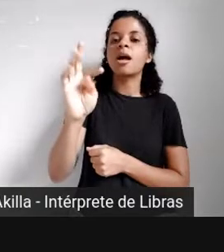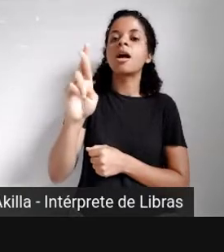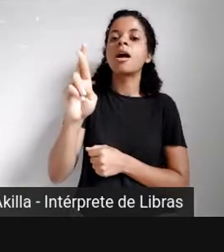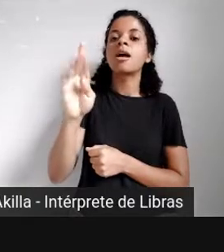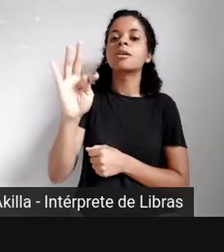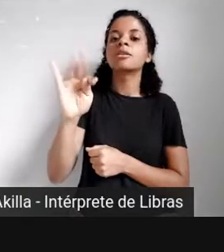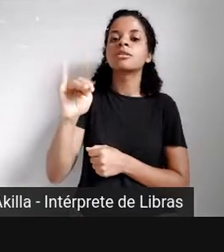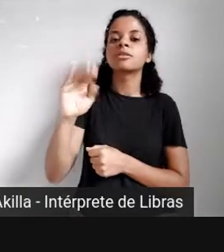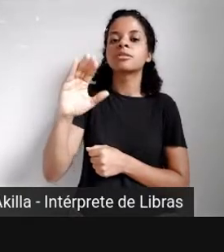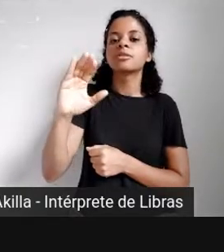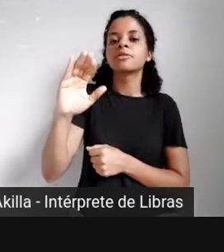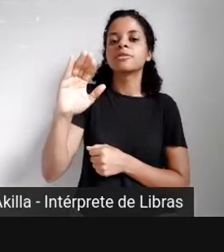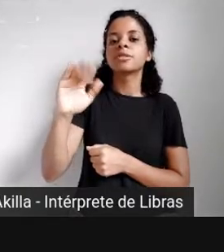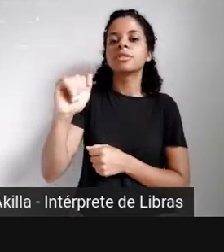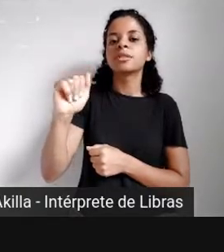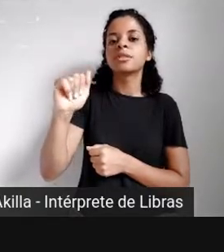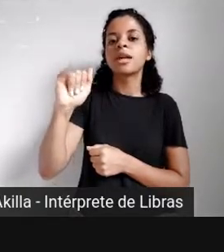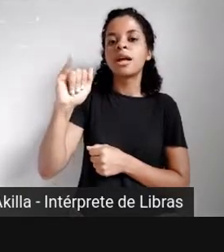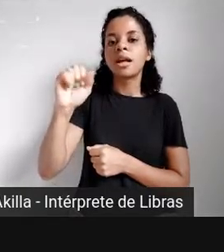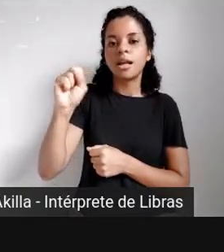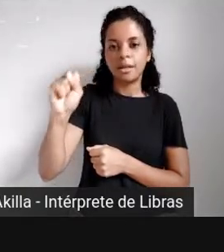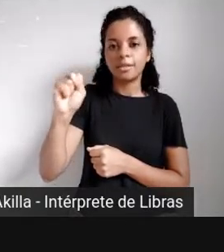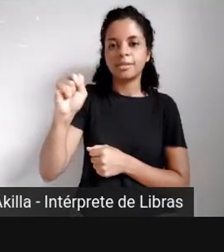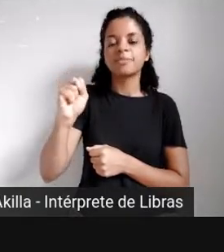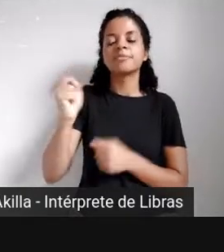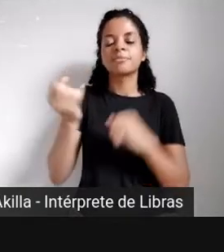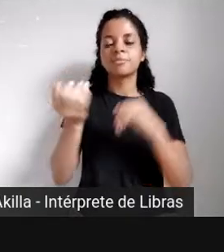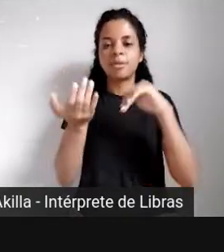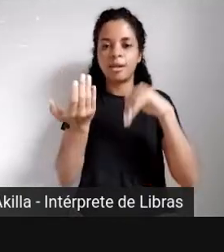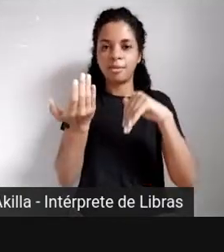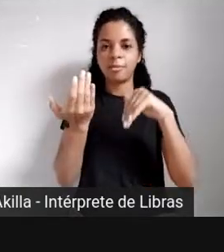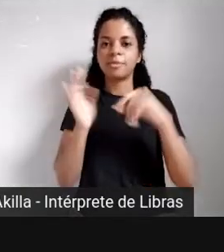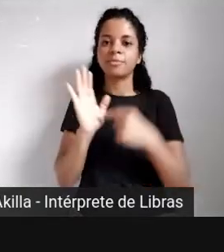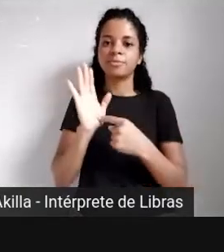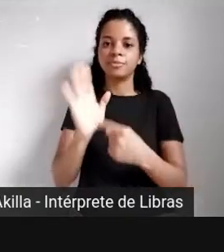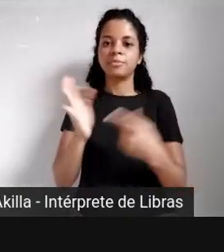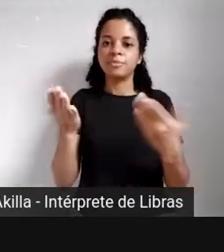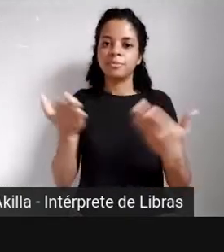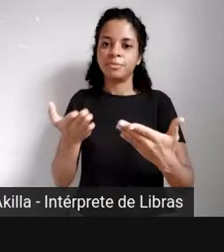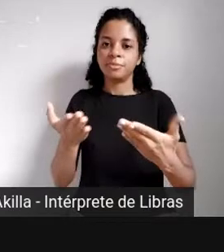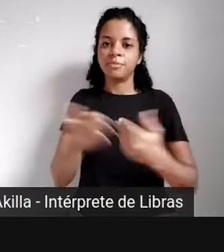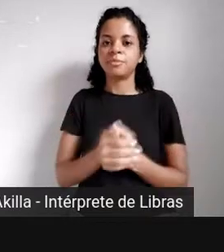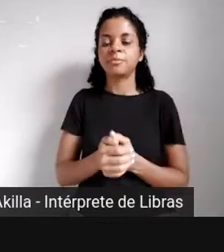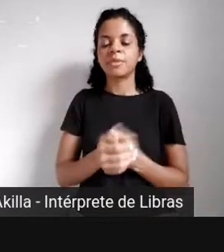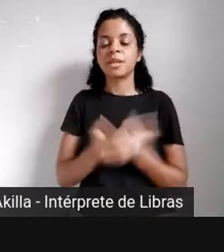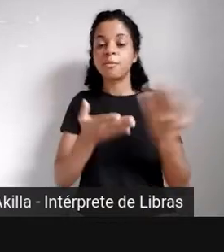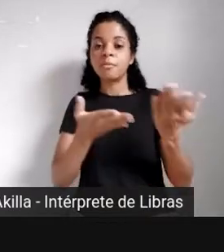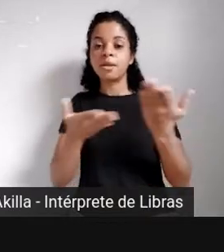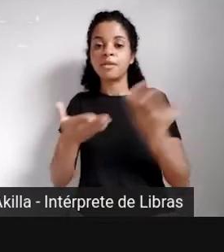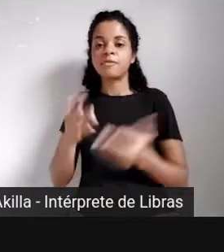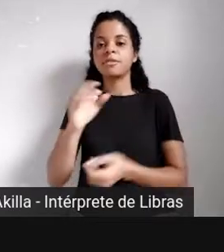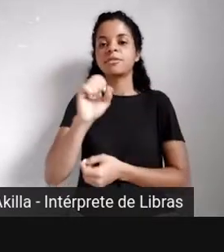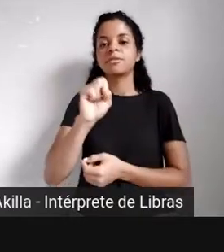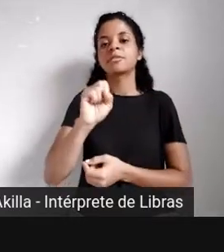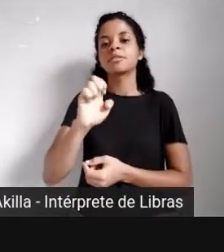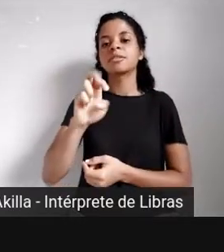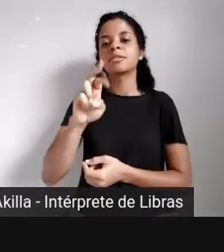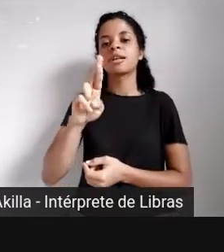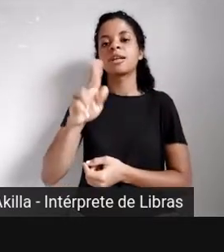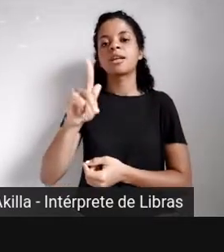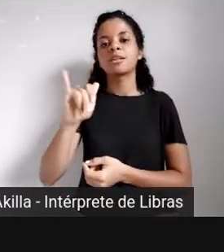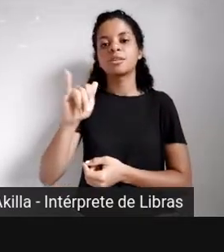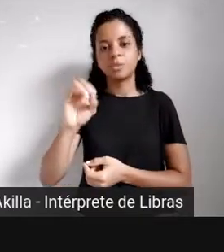apresenta agora os resultados dessa pesquisa para nós. Sérgio, seja bem-vindo, obrigado aí pela tua participação